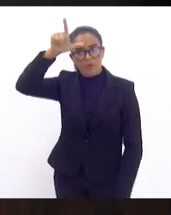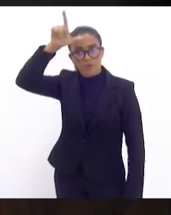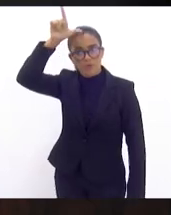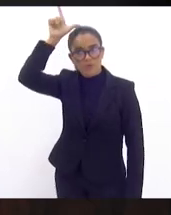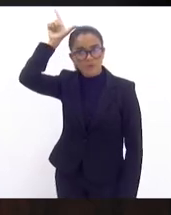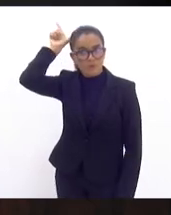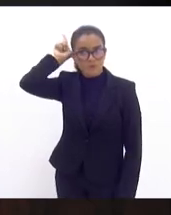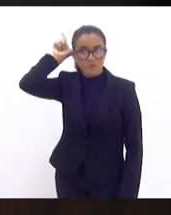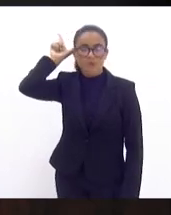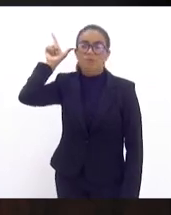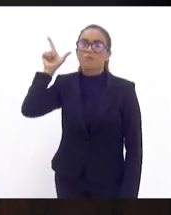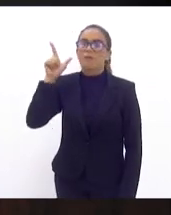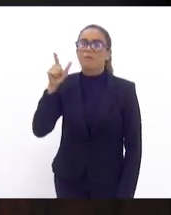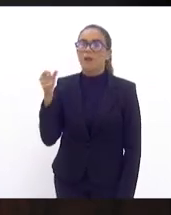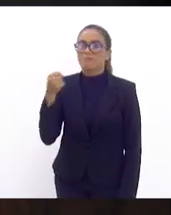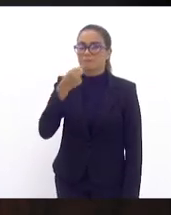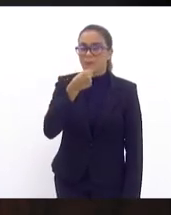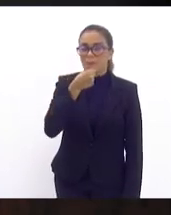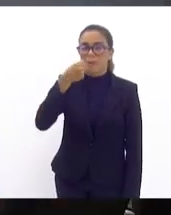usar da palavra.